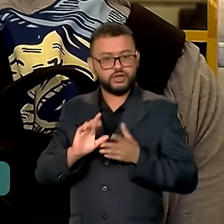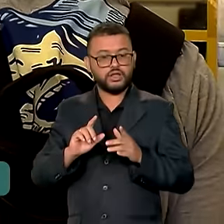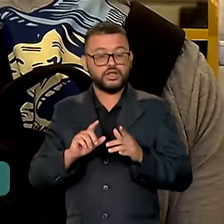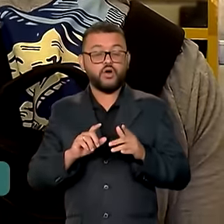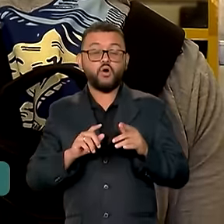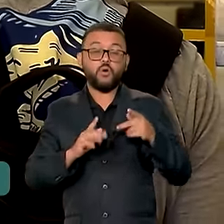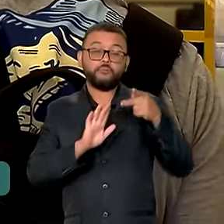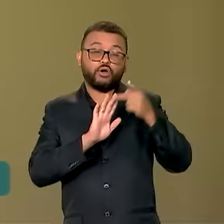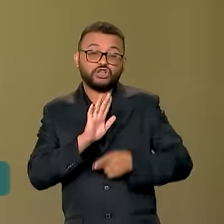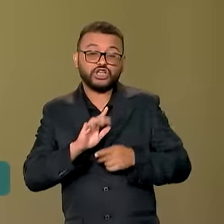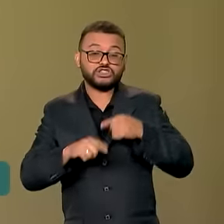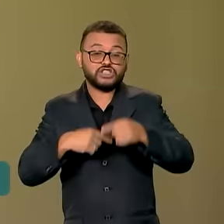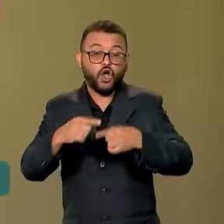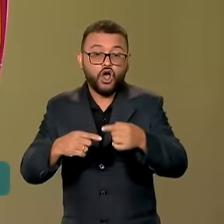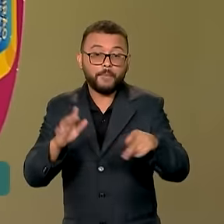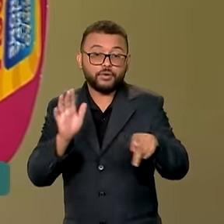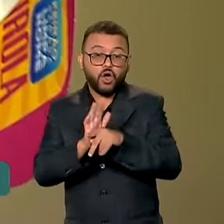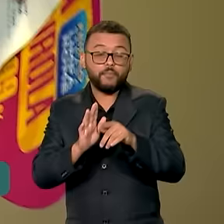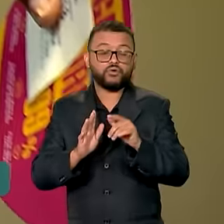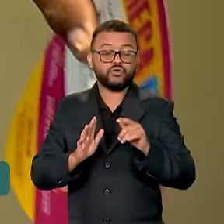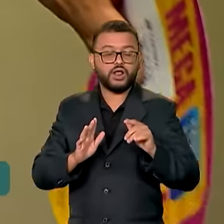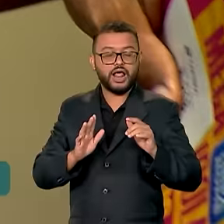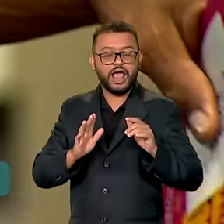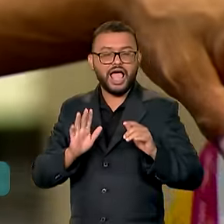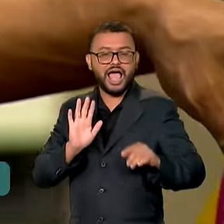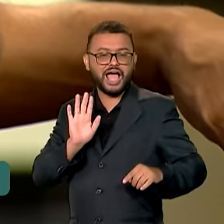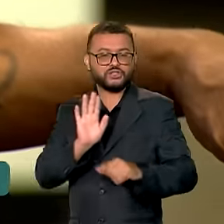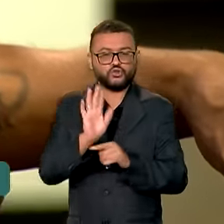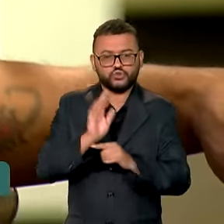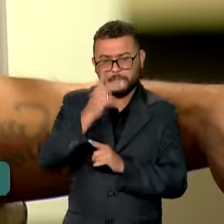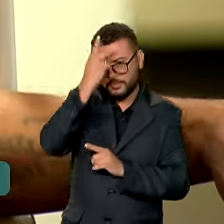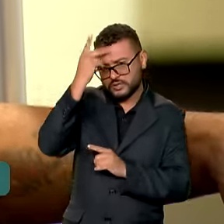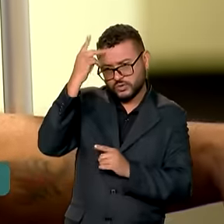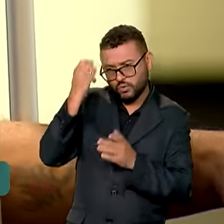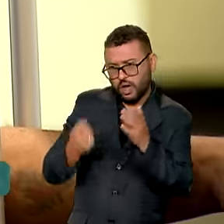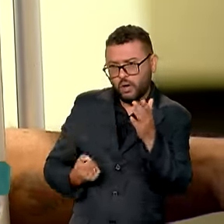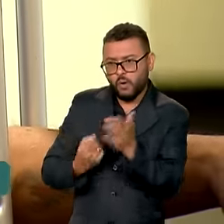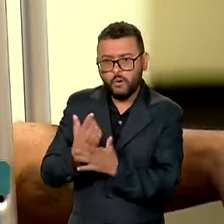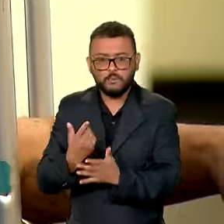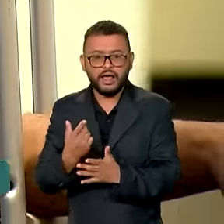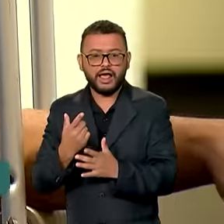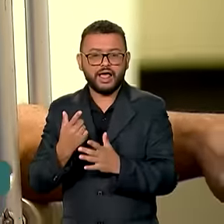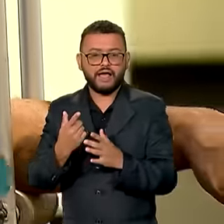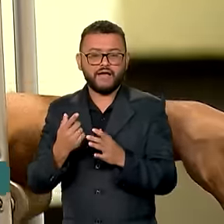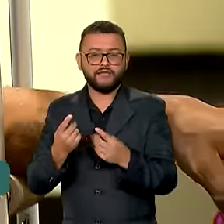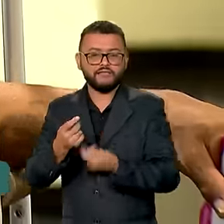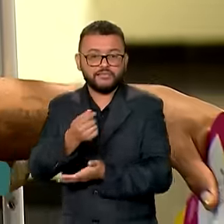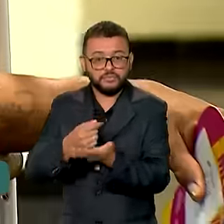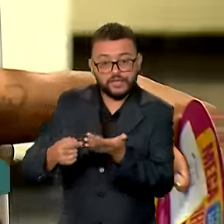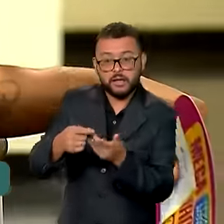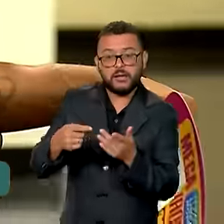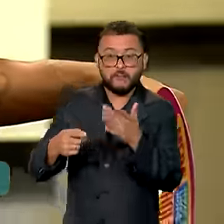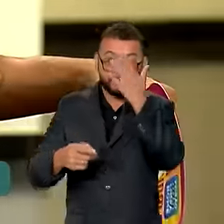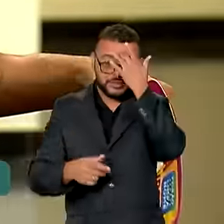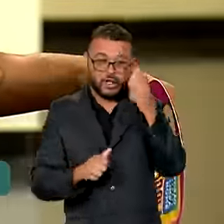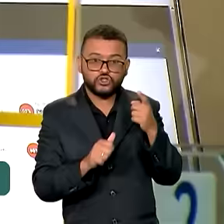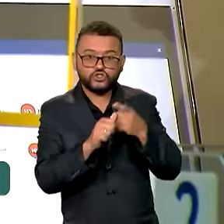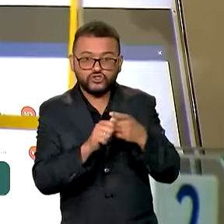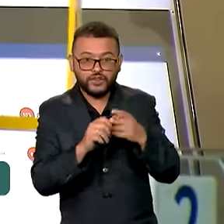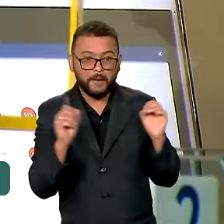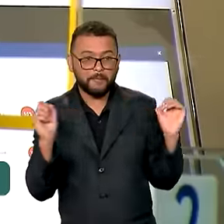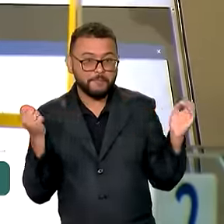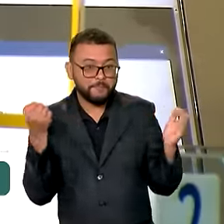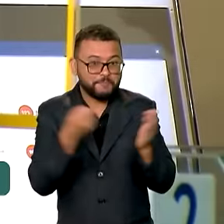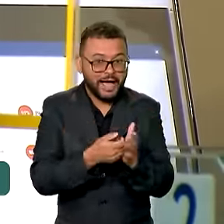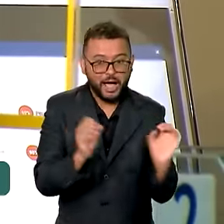Desenrola está recuperando a dignidade financeira de quem mais precisa. Os devedores quitam as dívidas.